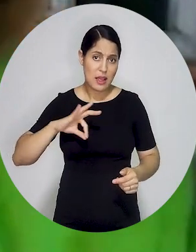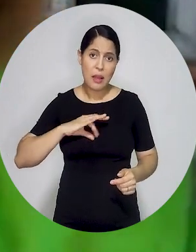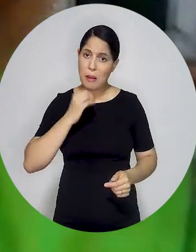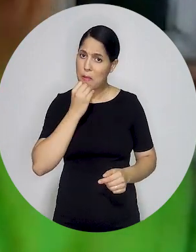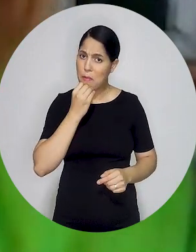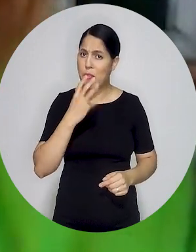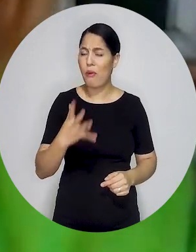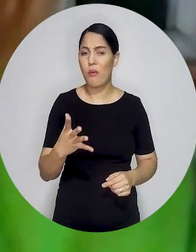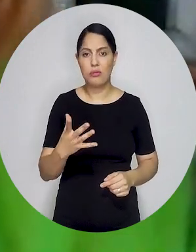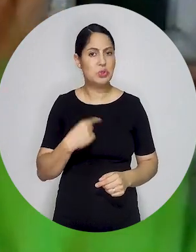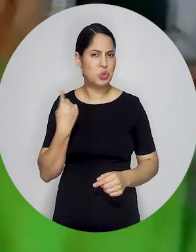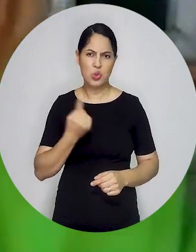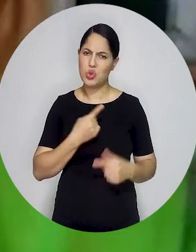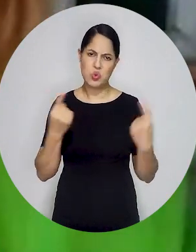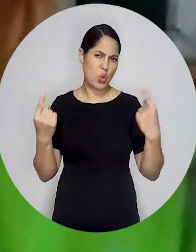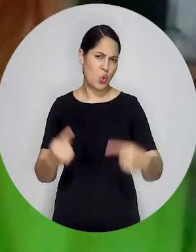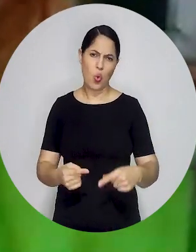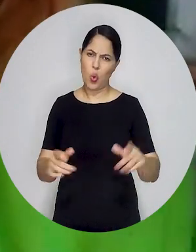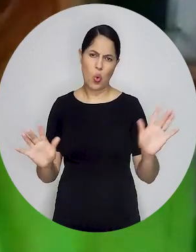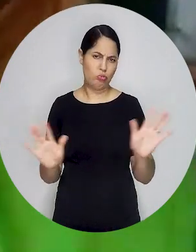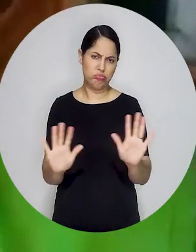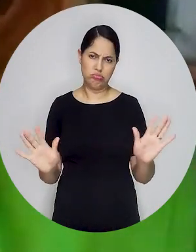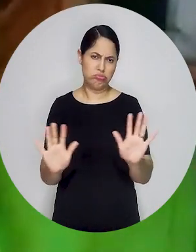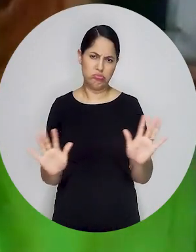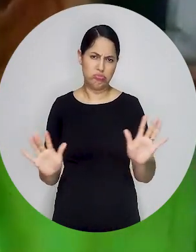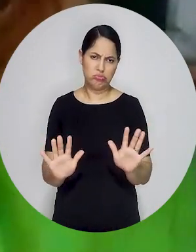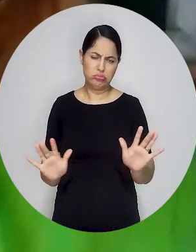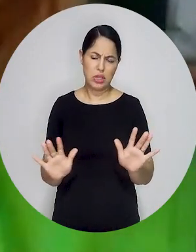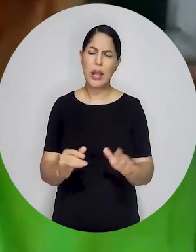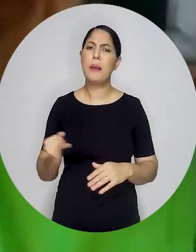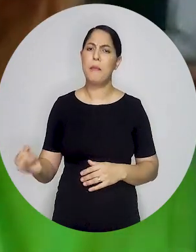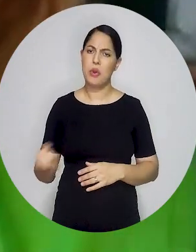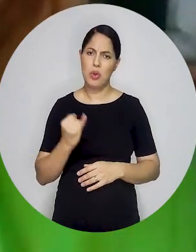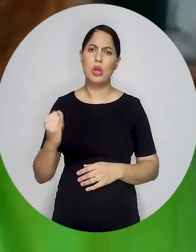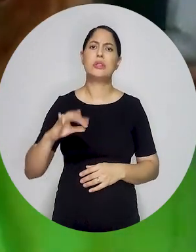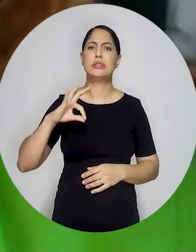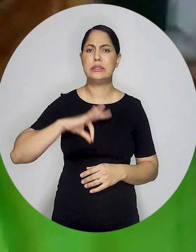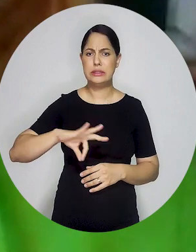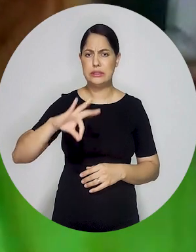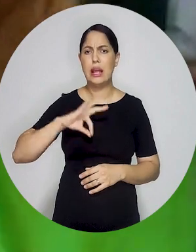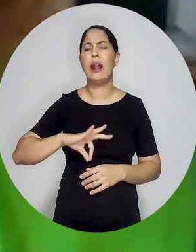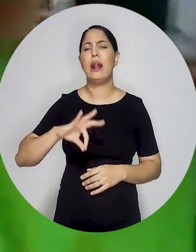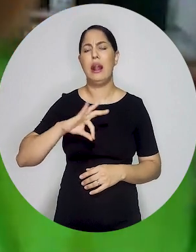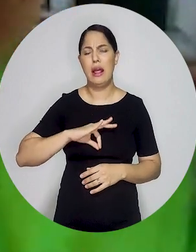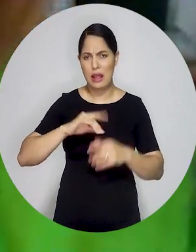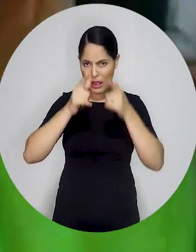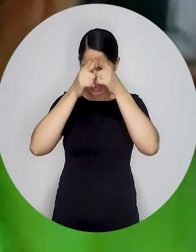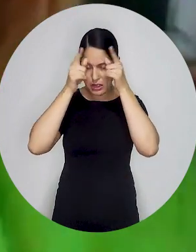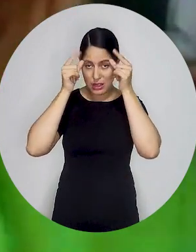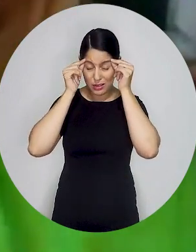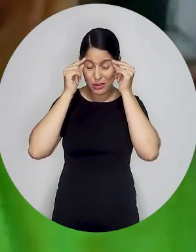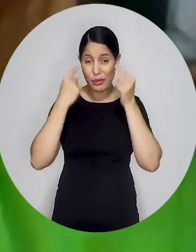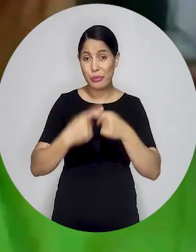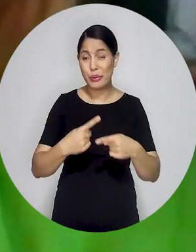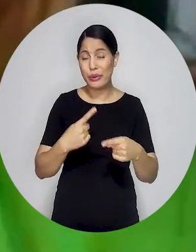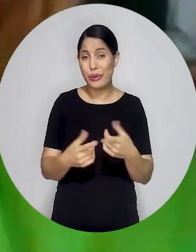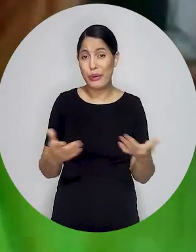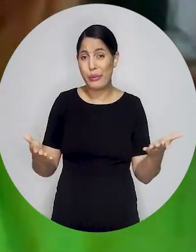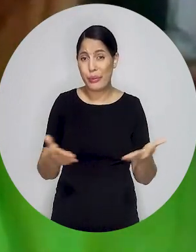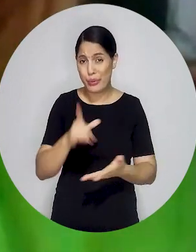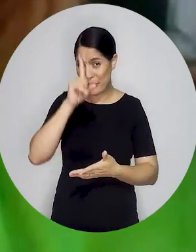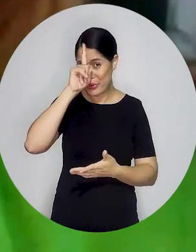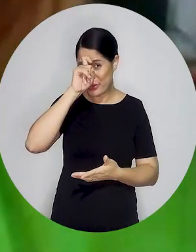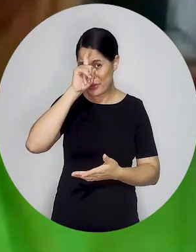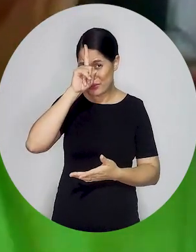enfermagem serem bem remunerados. Ninguém é contra a remuneração. ao aumento dessa remuneração, mais do que justo, porque hoje